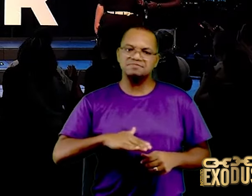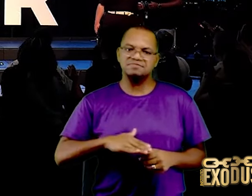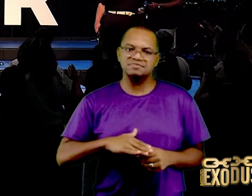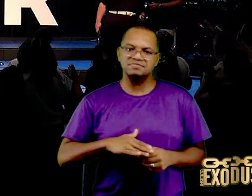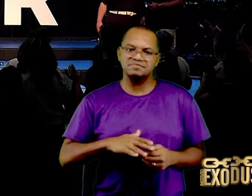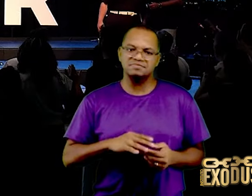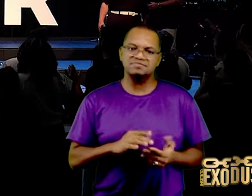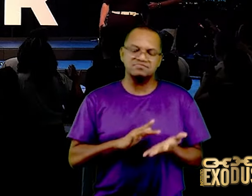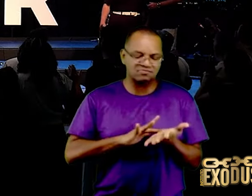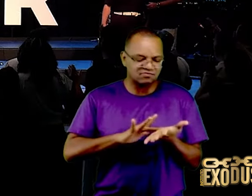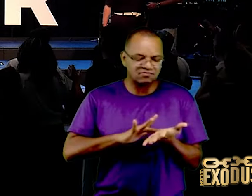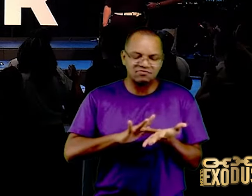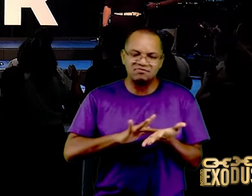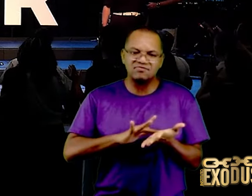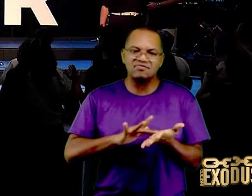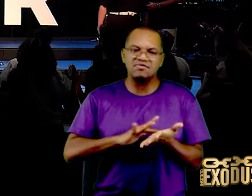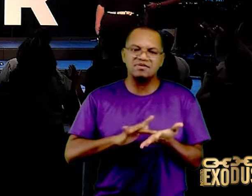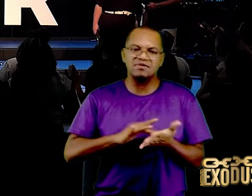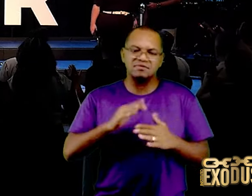disfarçado de enfermidade,